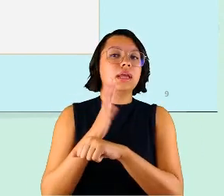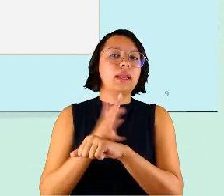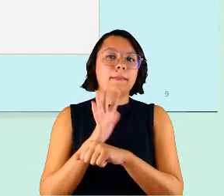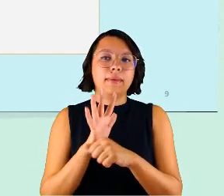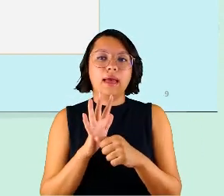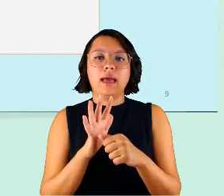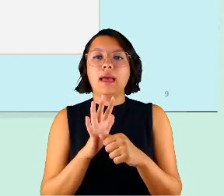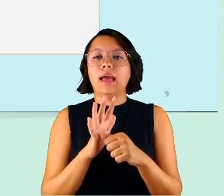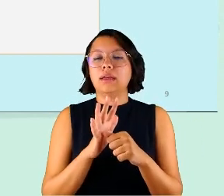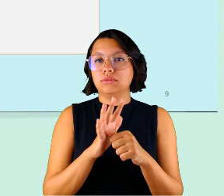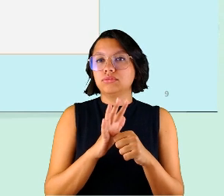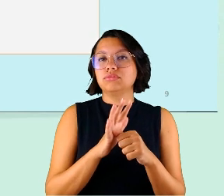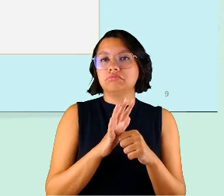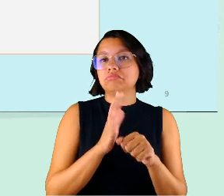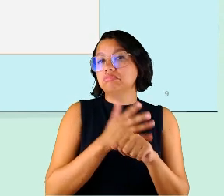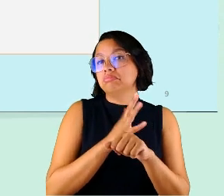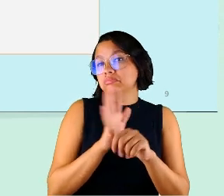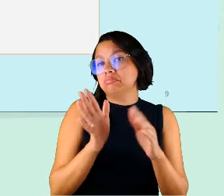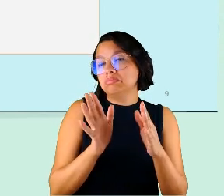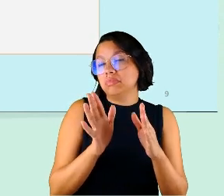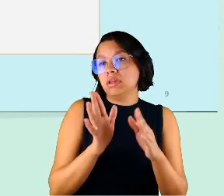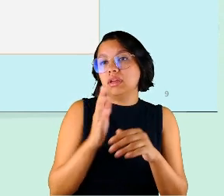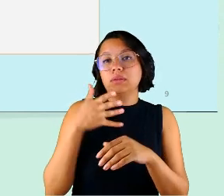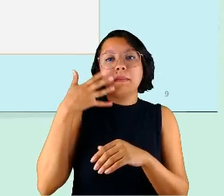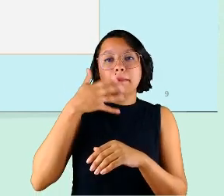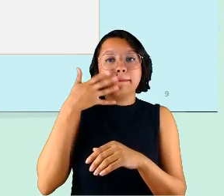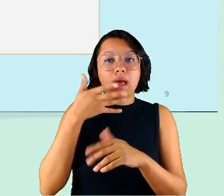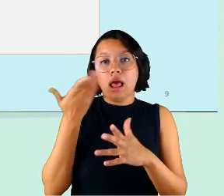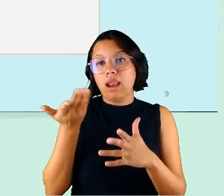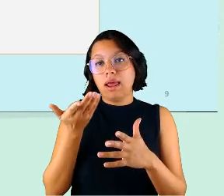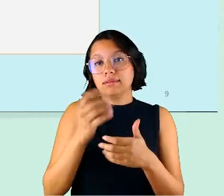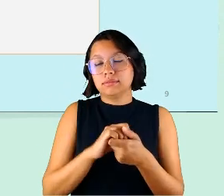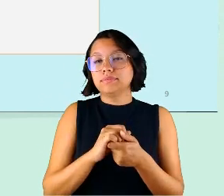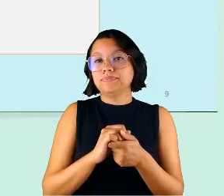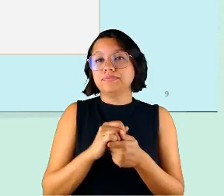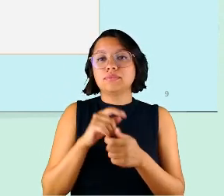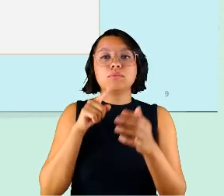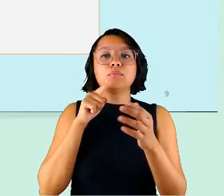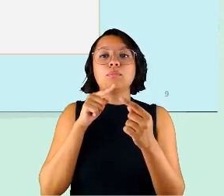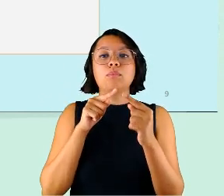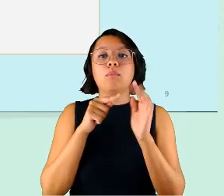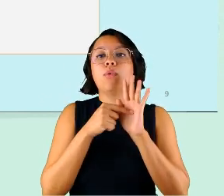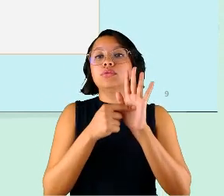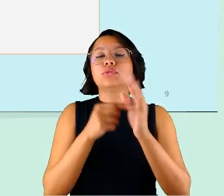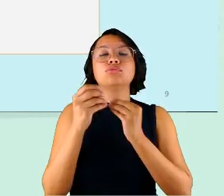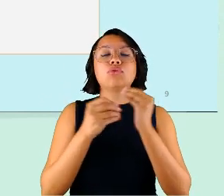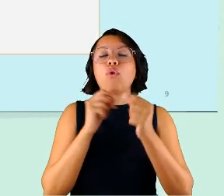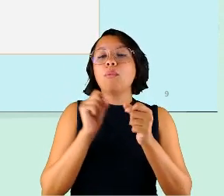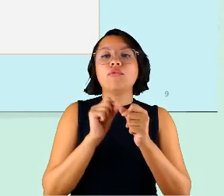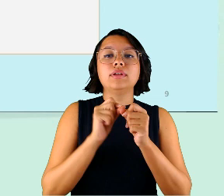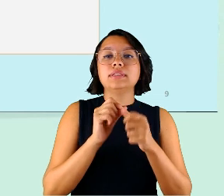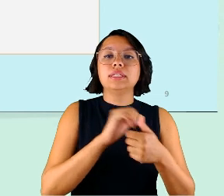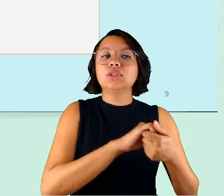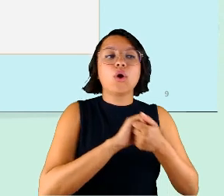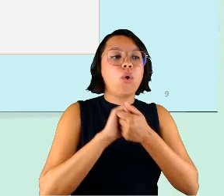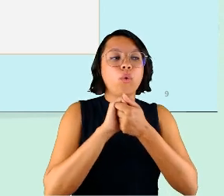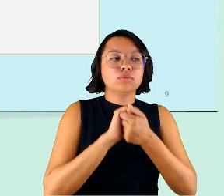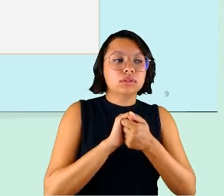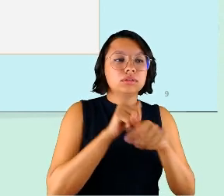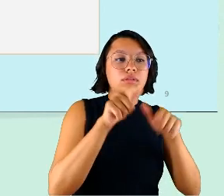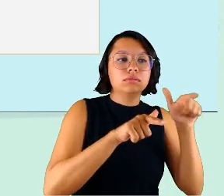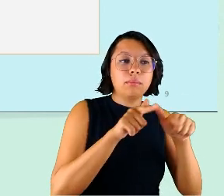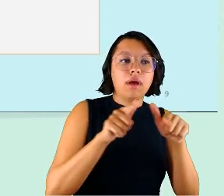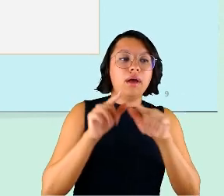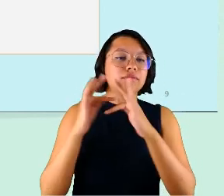treinamentos oficinas palestras indicando como fazer essa conciliação como lidar com esse